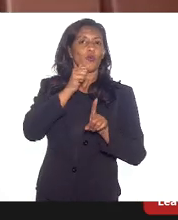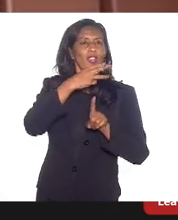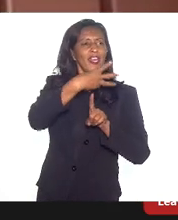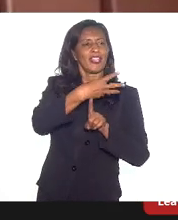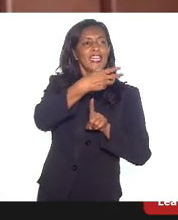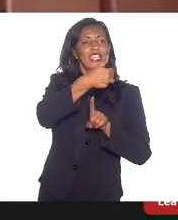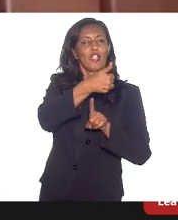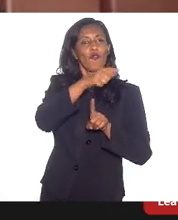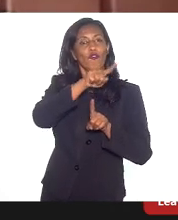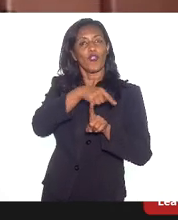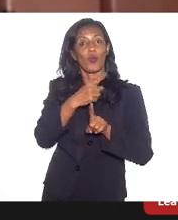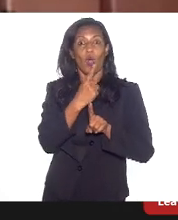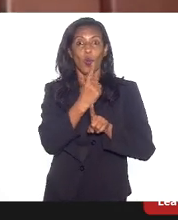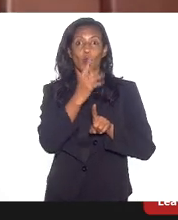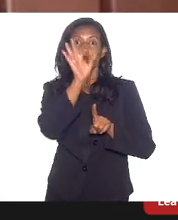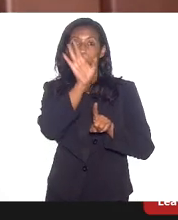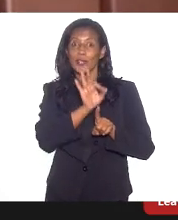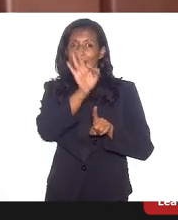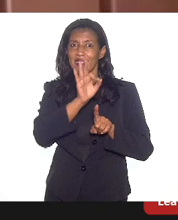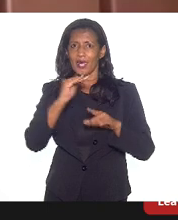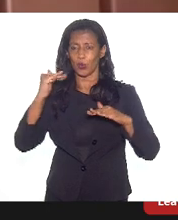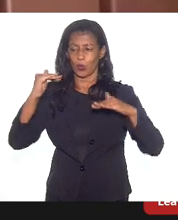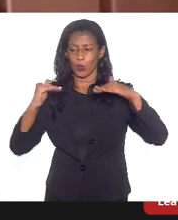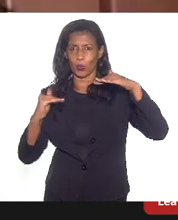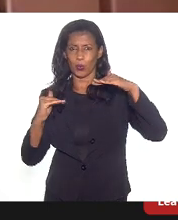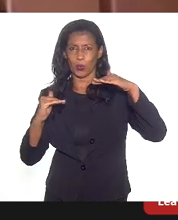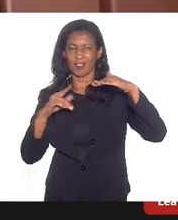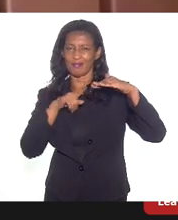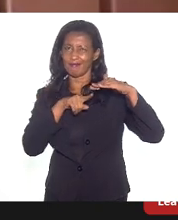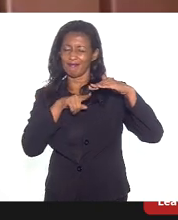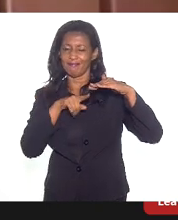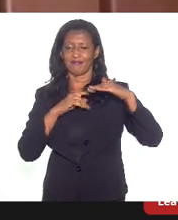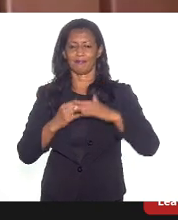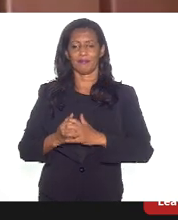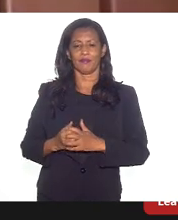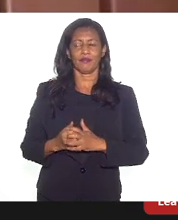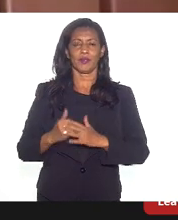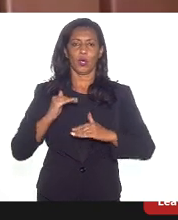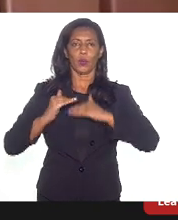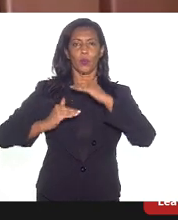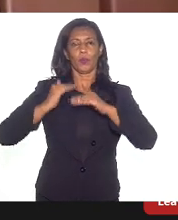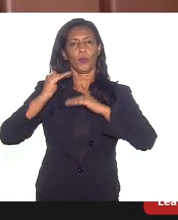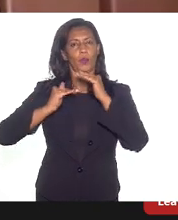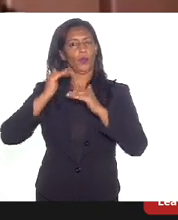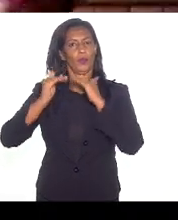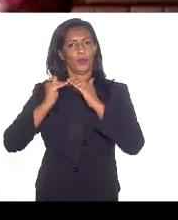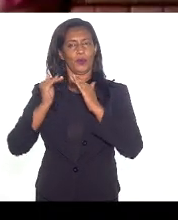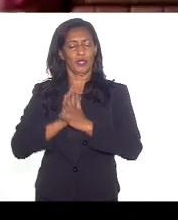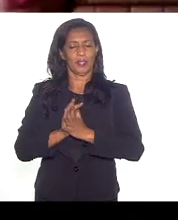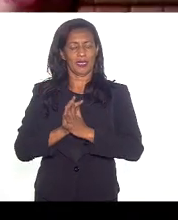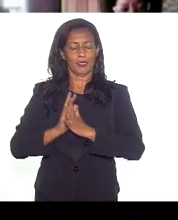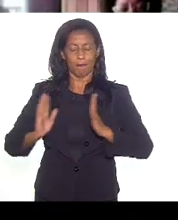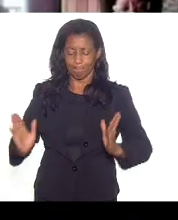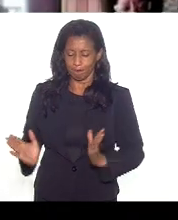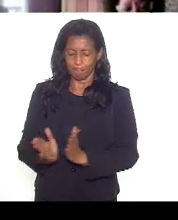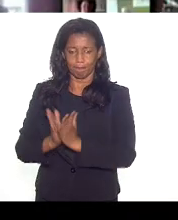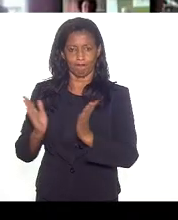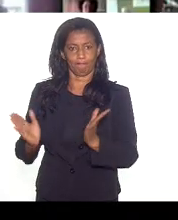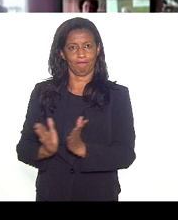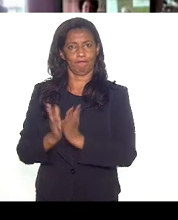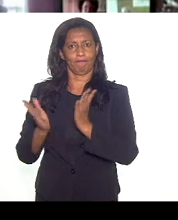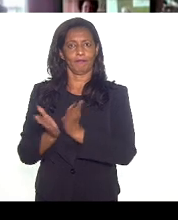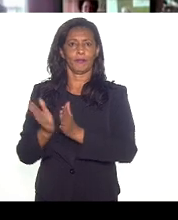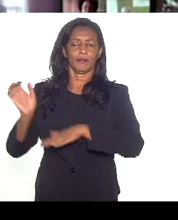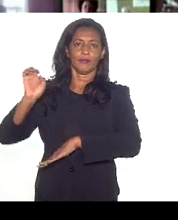,1%, colocando aí um rosto no processo de extrema pobreza no